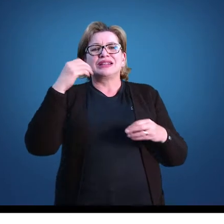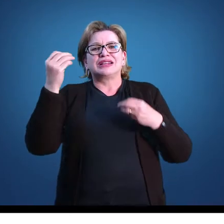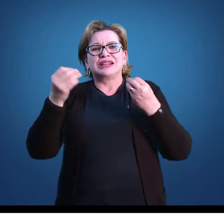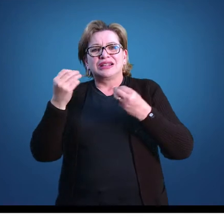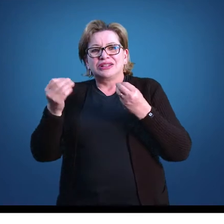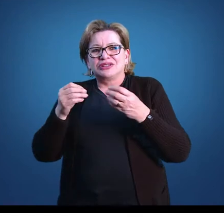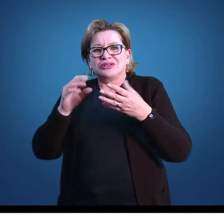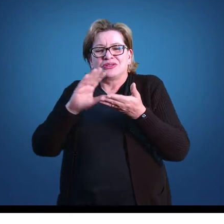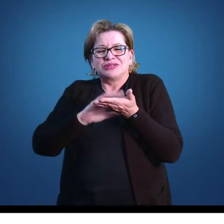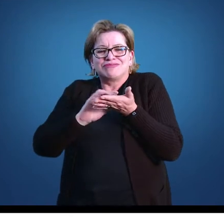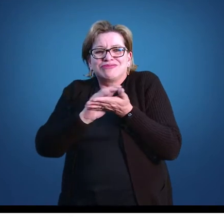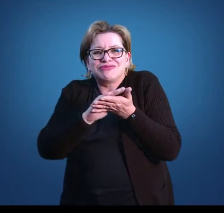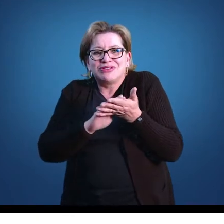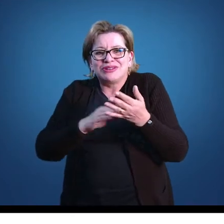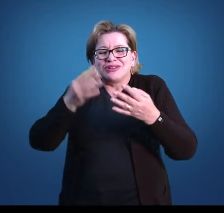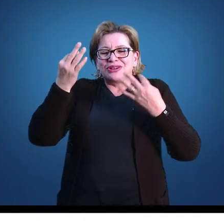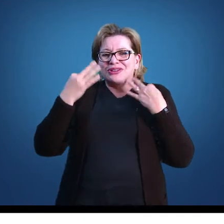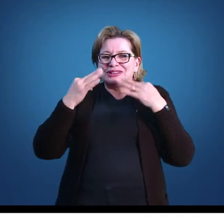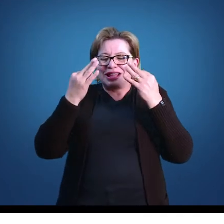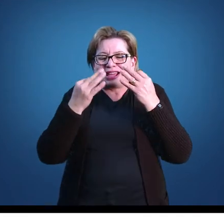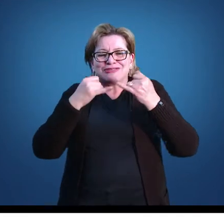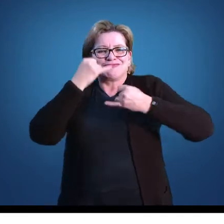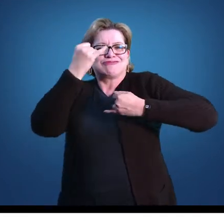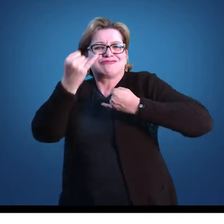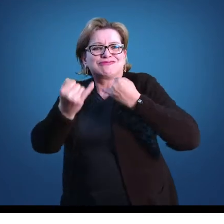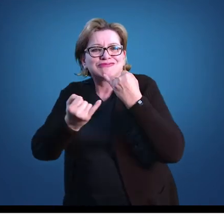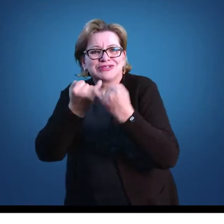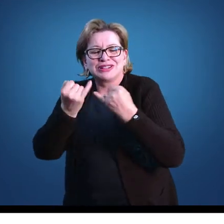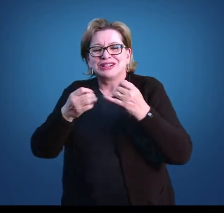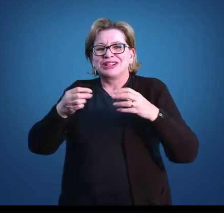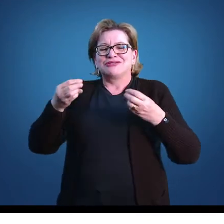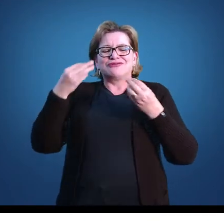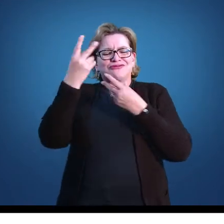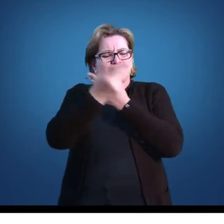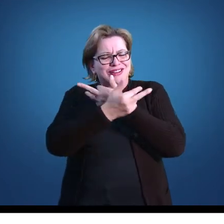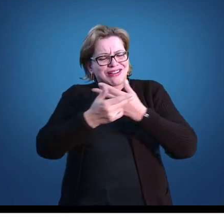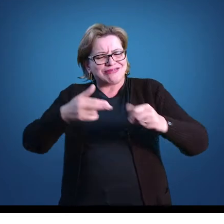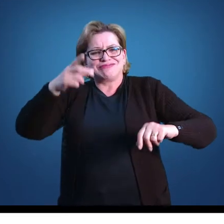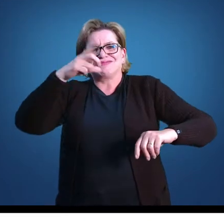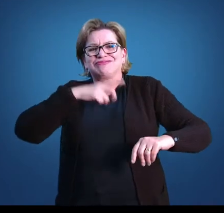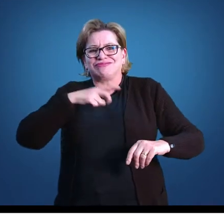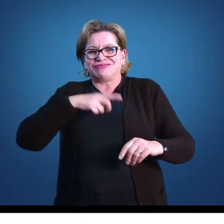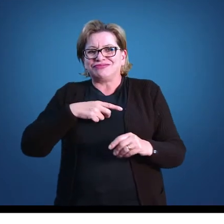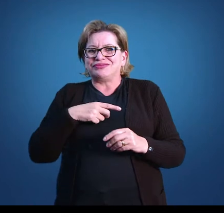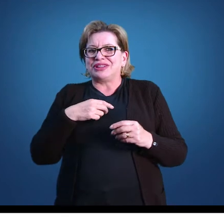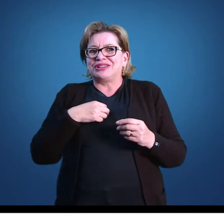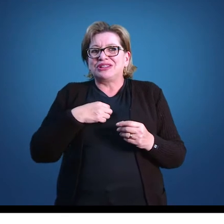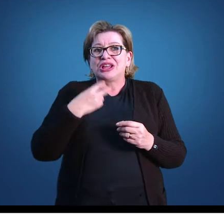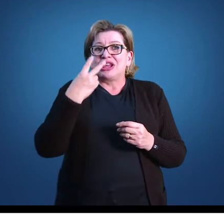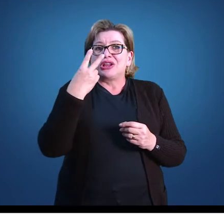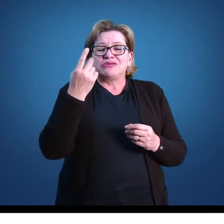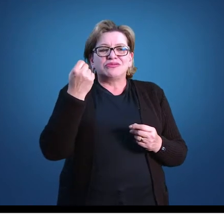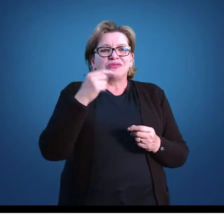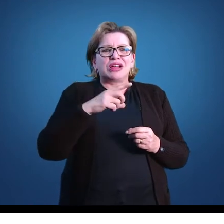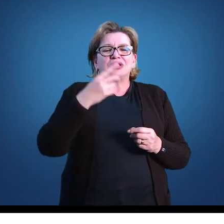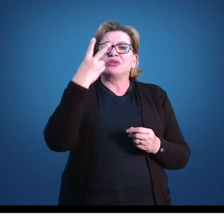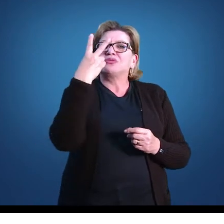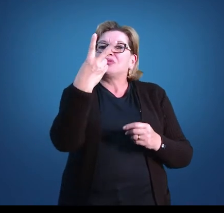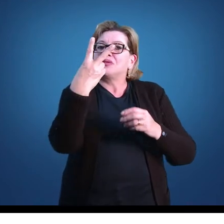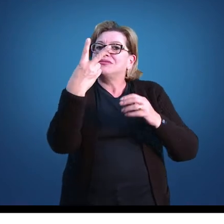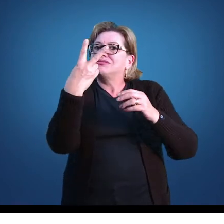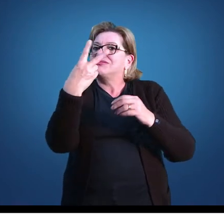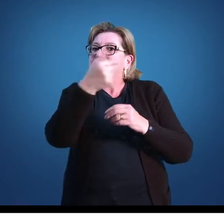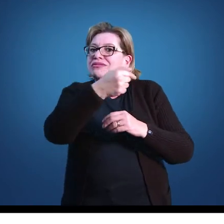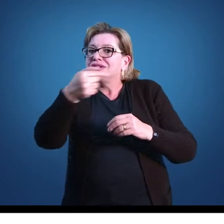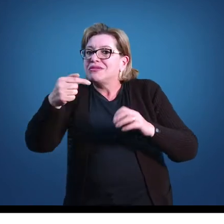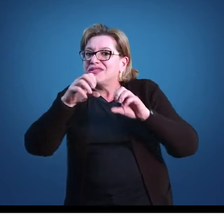técnico e o tático, o lazer, a diversidade, a mídia. E dentro de duas aulas semanais a gente tem que se